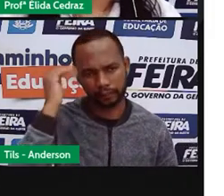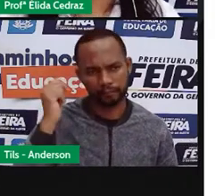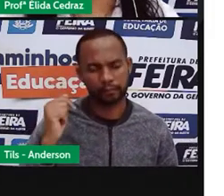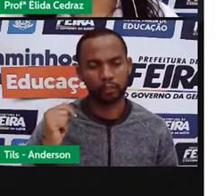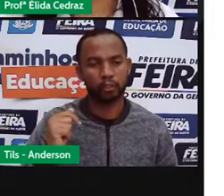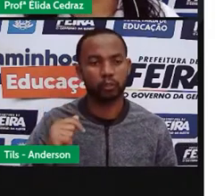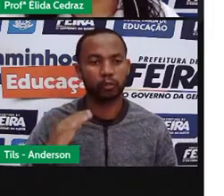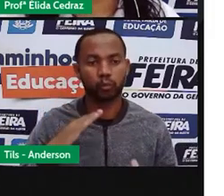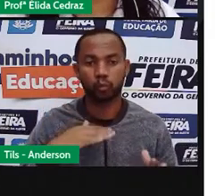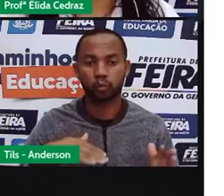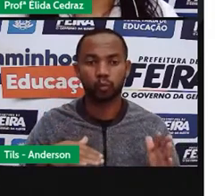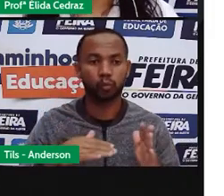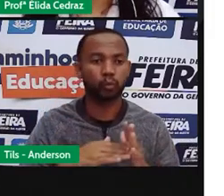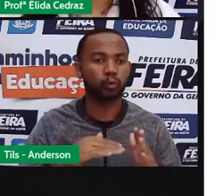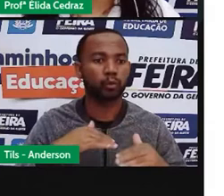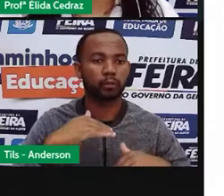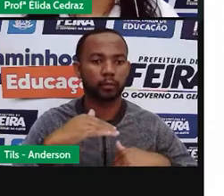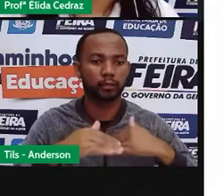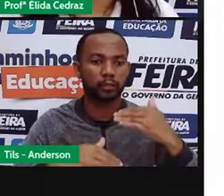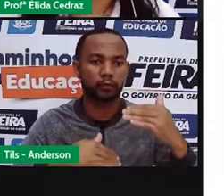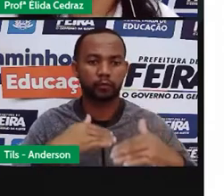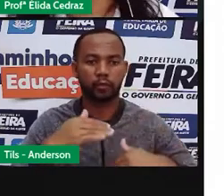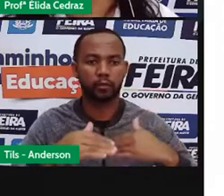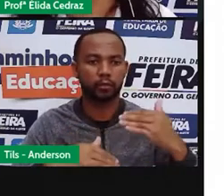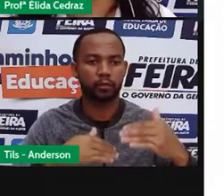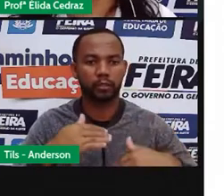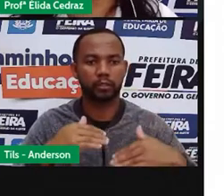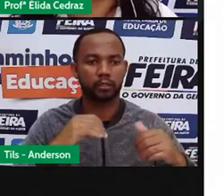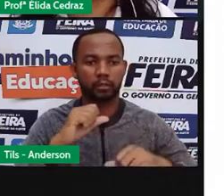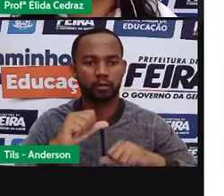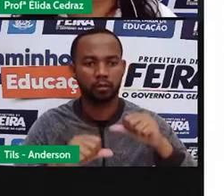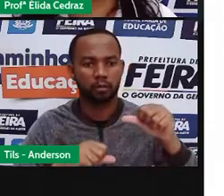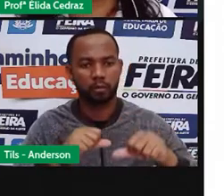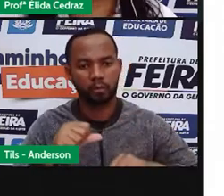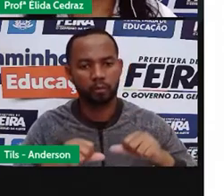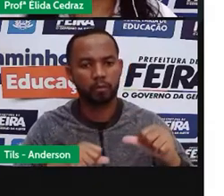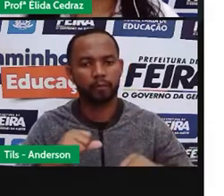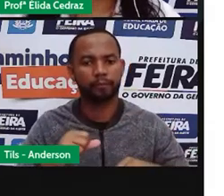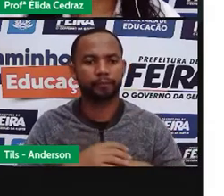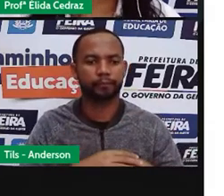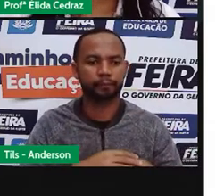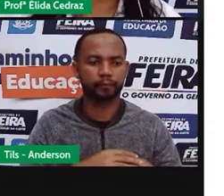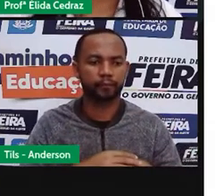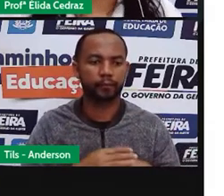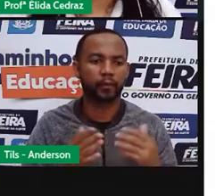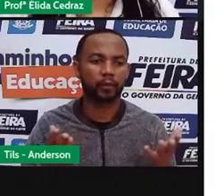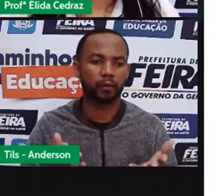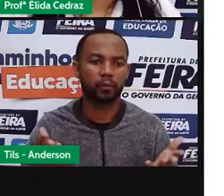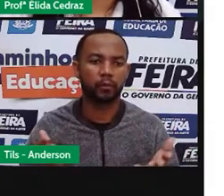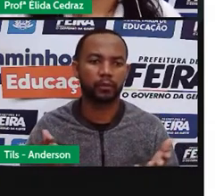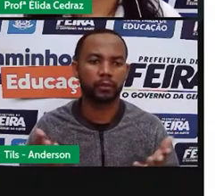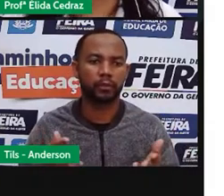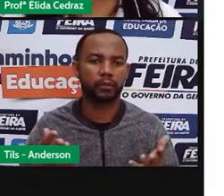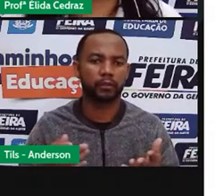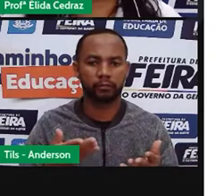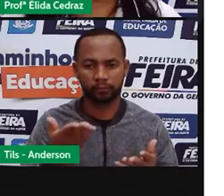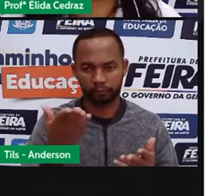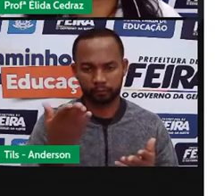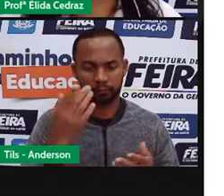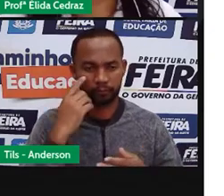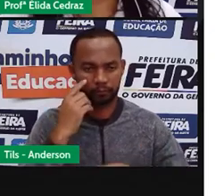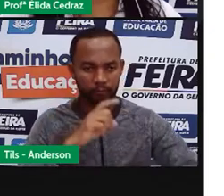tudo evolui. Tudo se transforma com o passar do tempo. E hoje, os relógios de